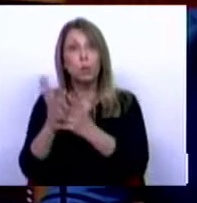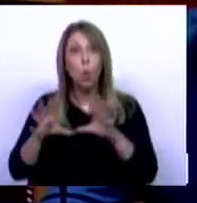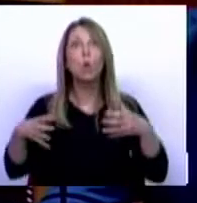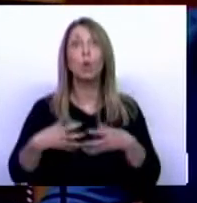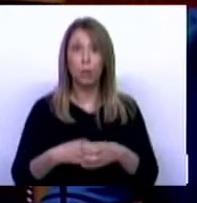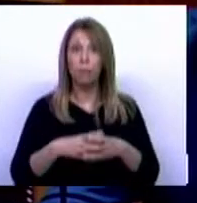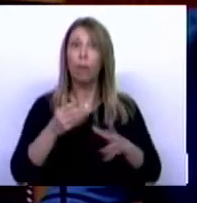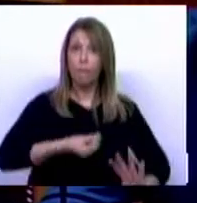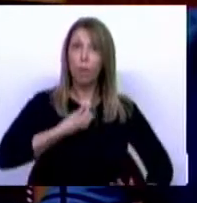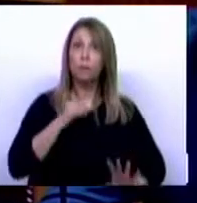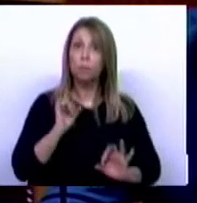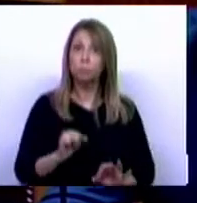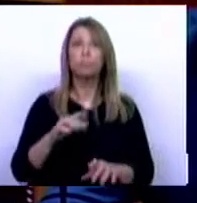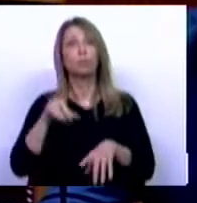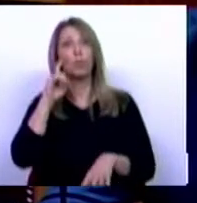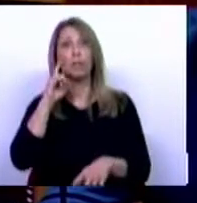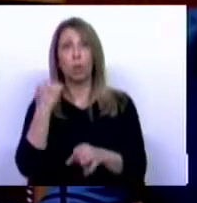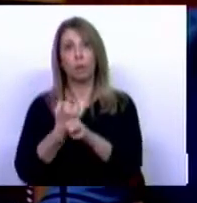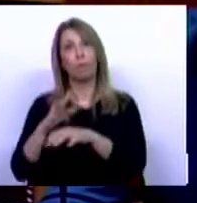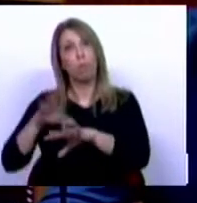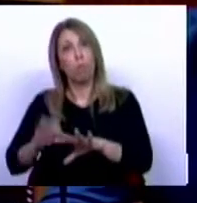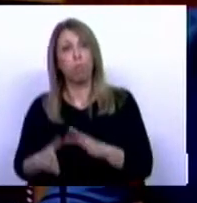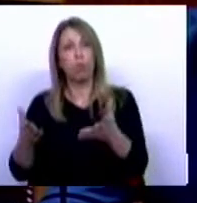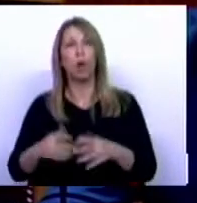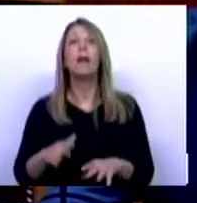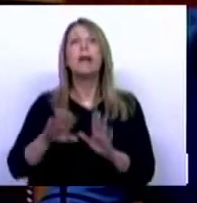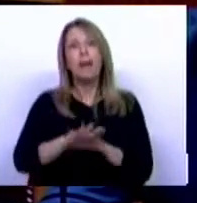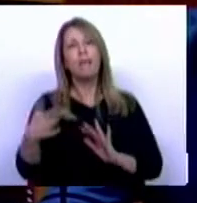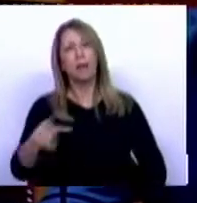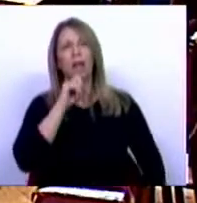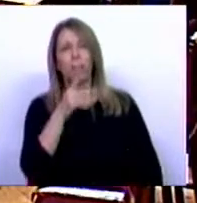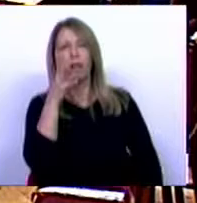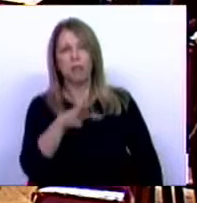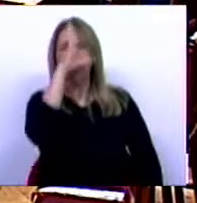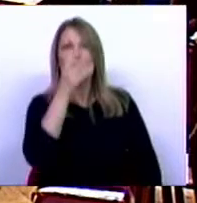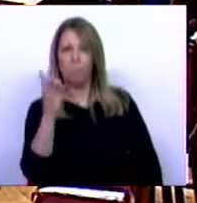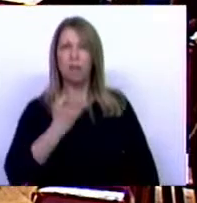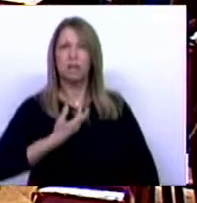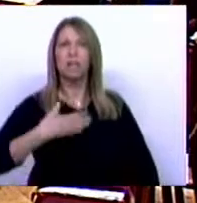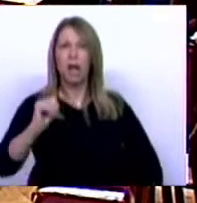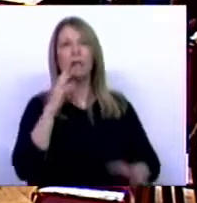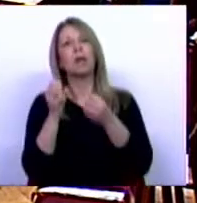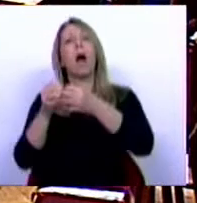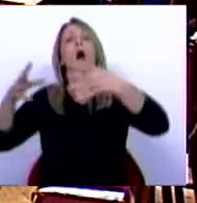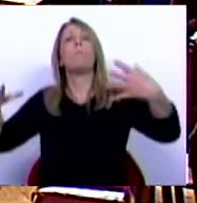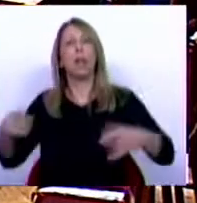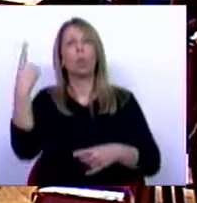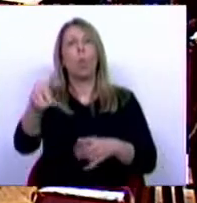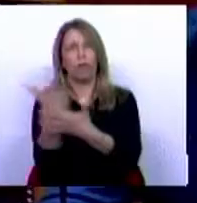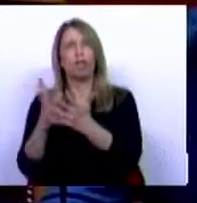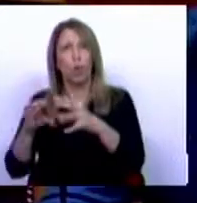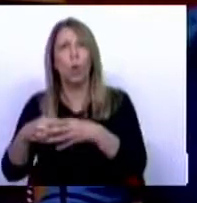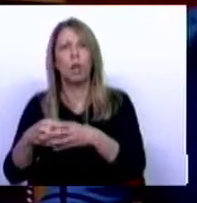dos trabalhadores por esta realidade. A direita foi aqui capaz de dizer que durante o governo do PSA e CDS houve um aumento da noção coletiva. Veja bem, é falso,